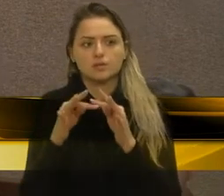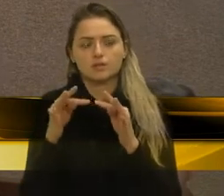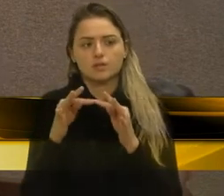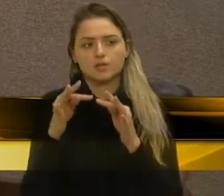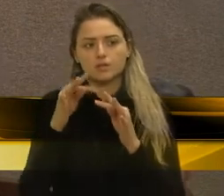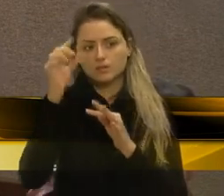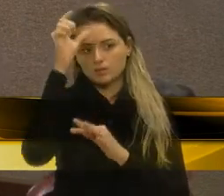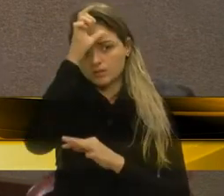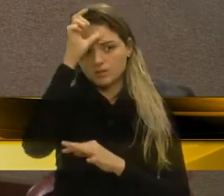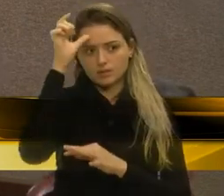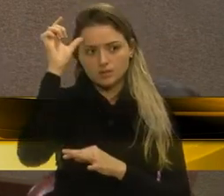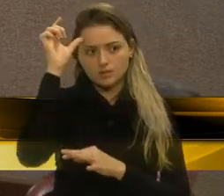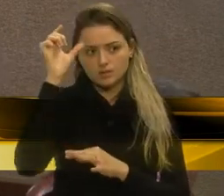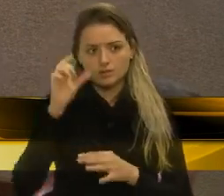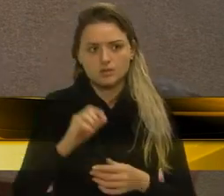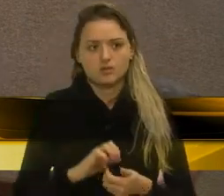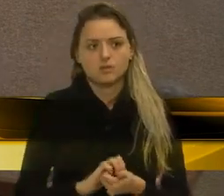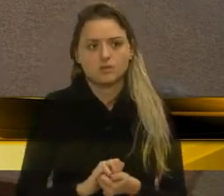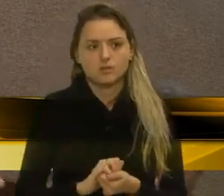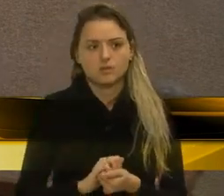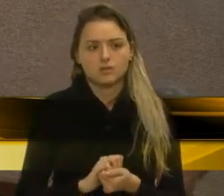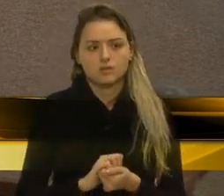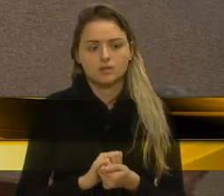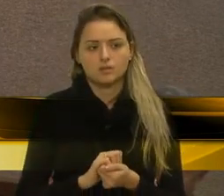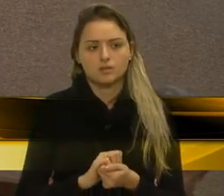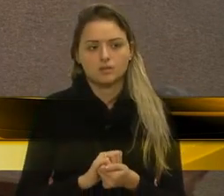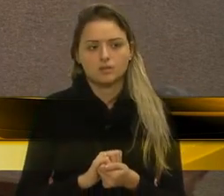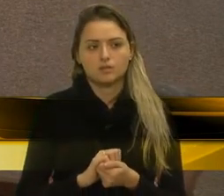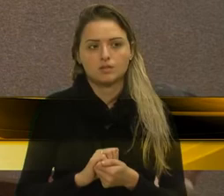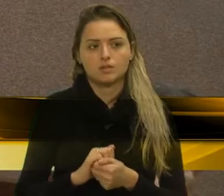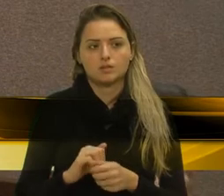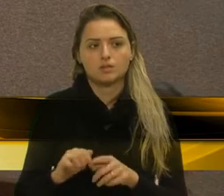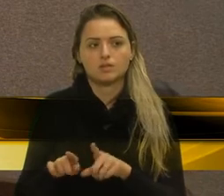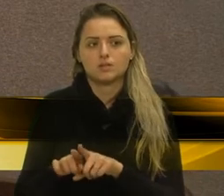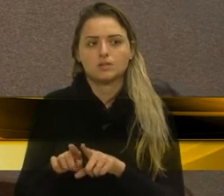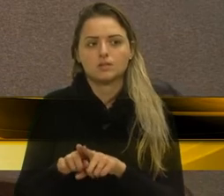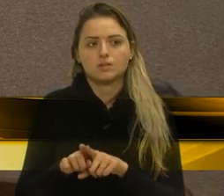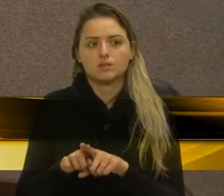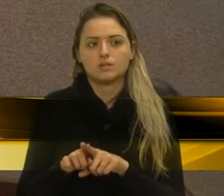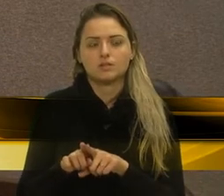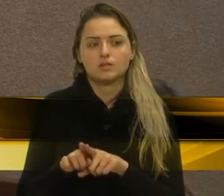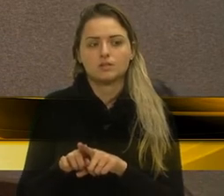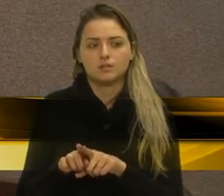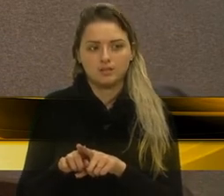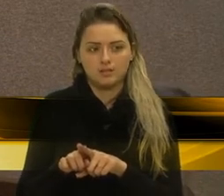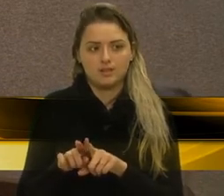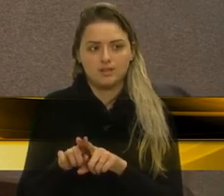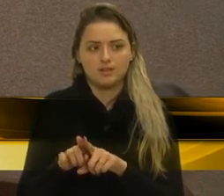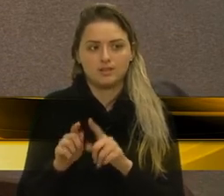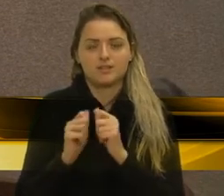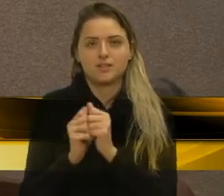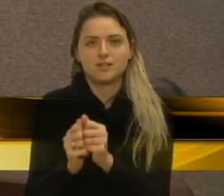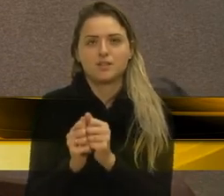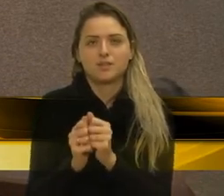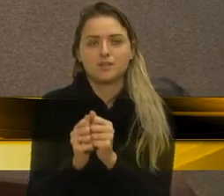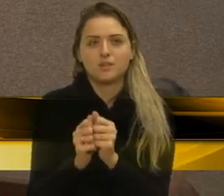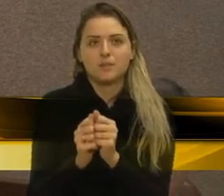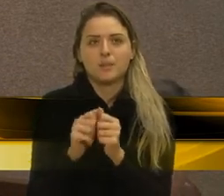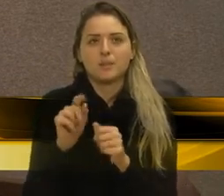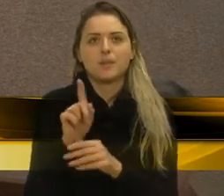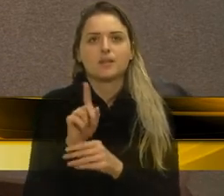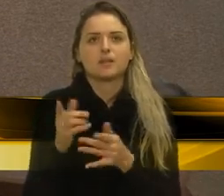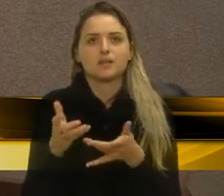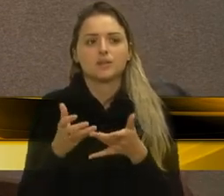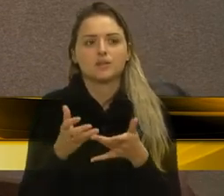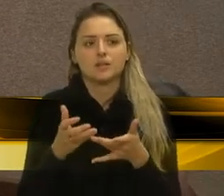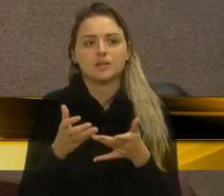seja os nossos, agentes da saúde, não querem trabalhar, muitas vezes, não é que não querem, muitas vezes, eles não ficam prejudicados, ou não querem, porque é uma, por